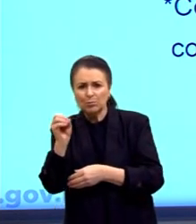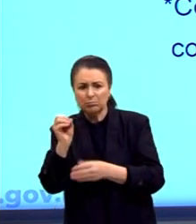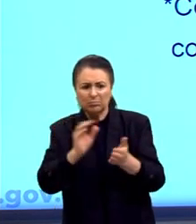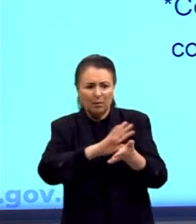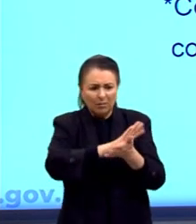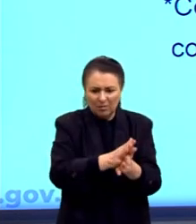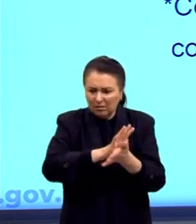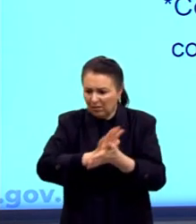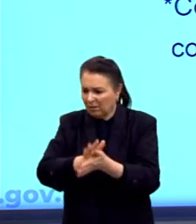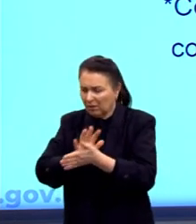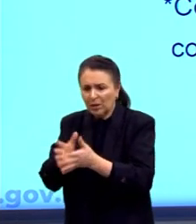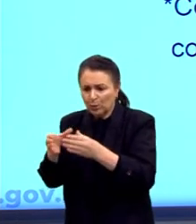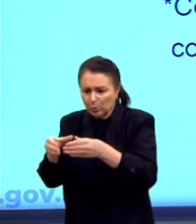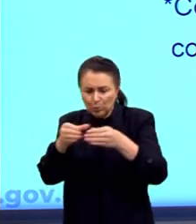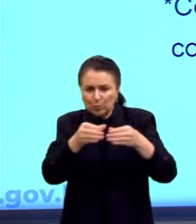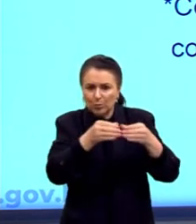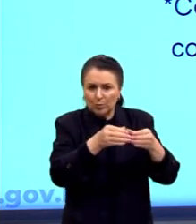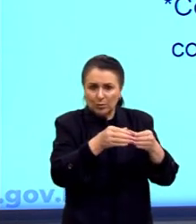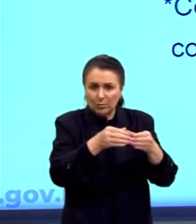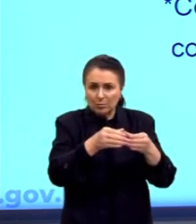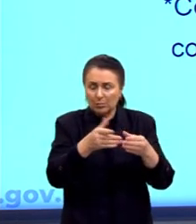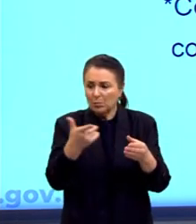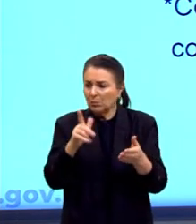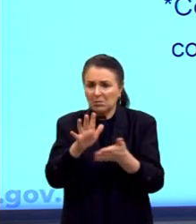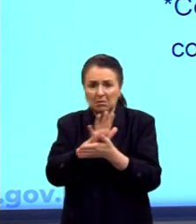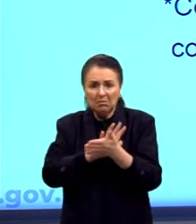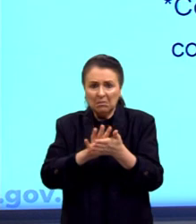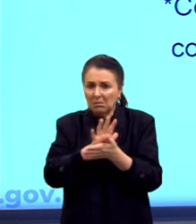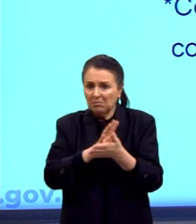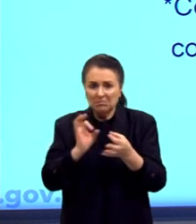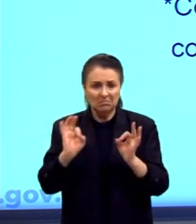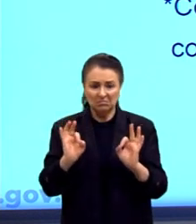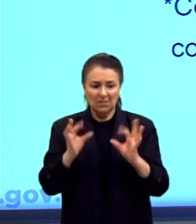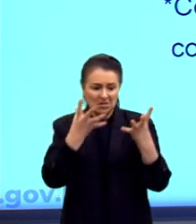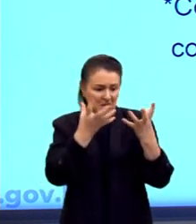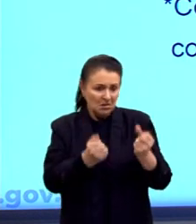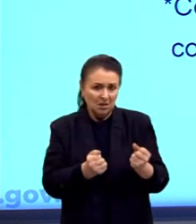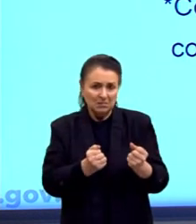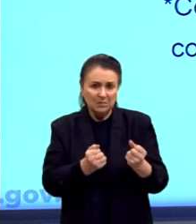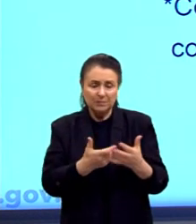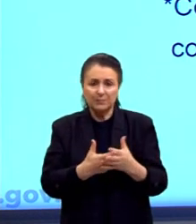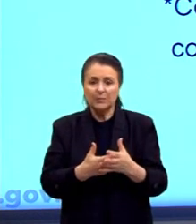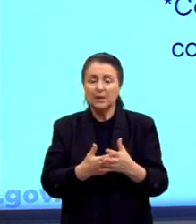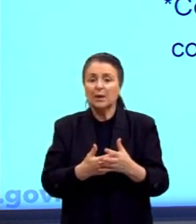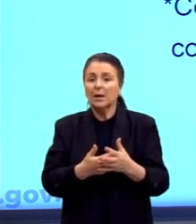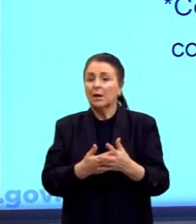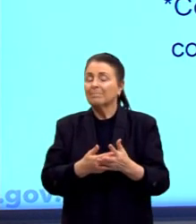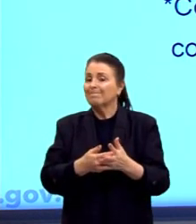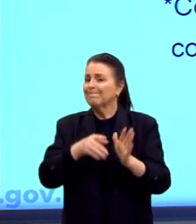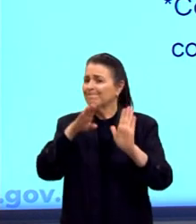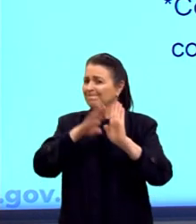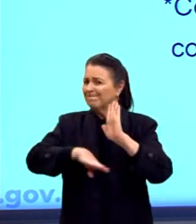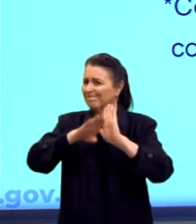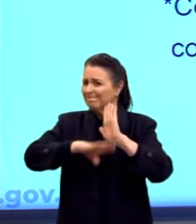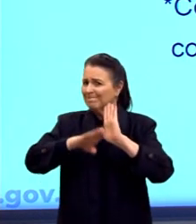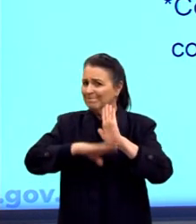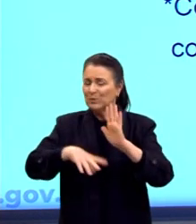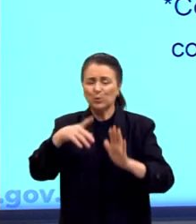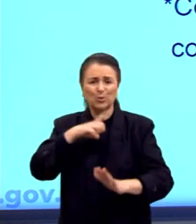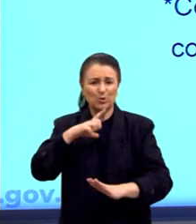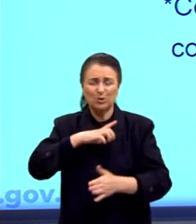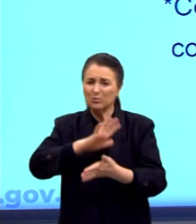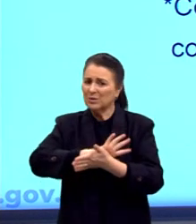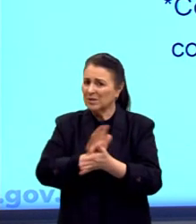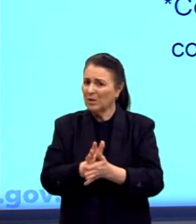que, ou de fato ou real, não havia nenhuma perturbação. Eliminação de todas as formas de discriminação